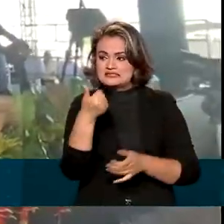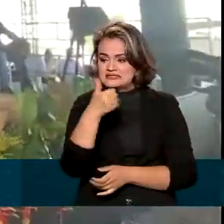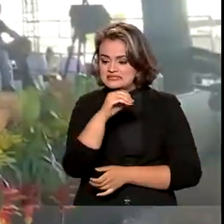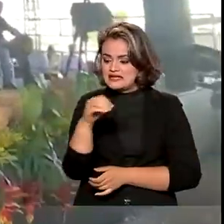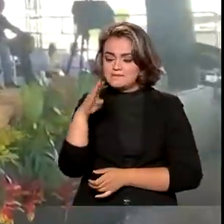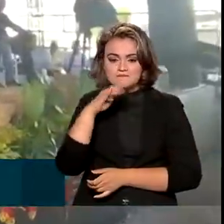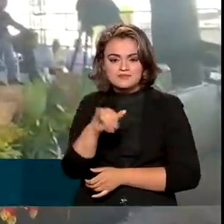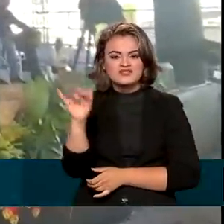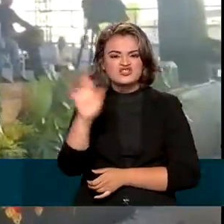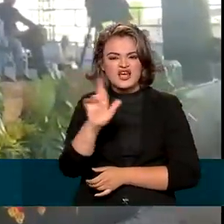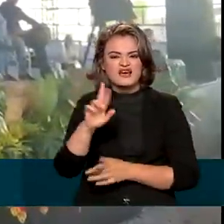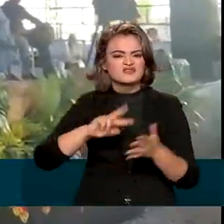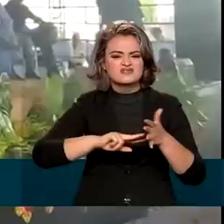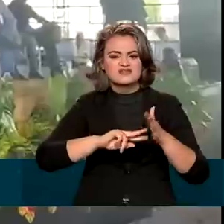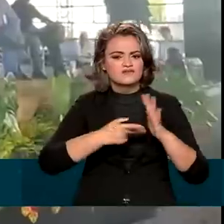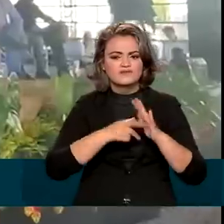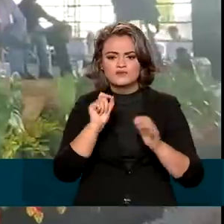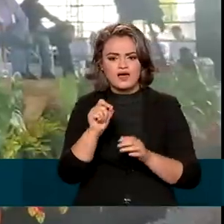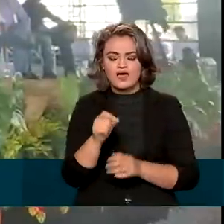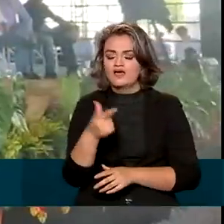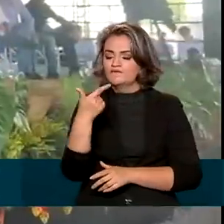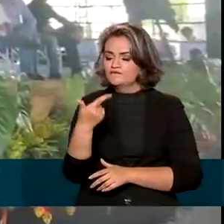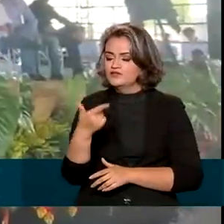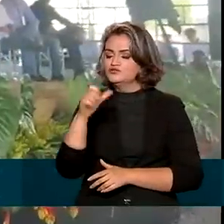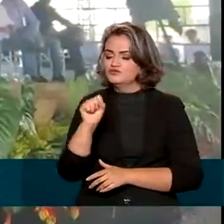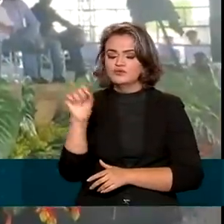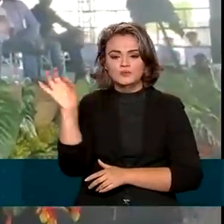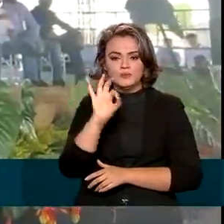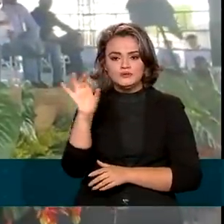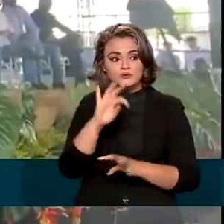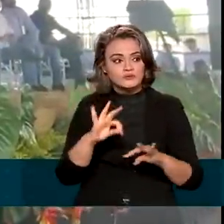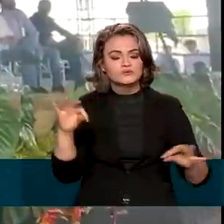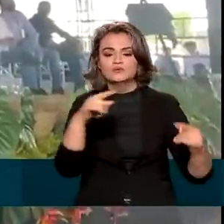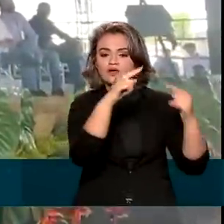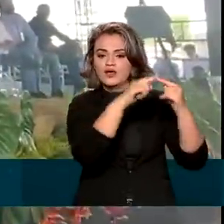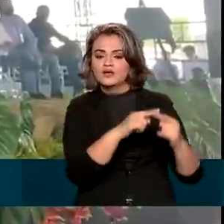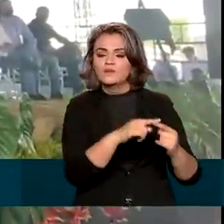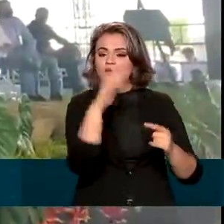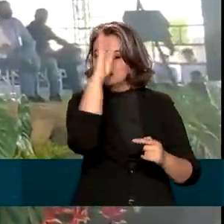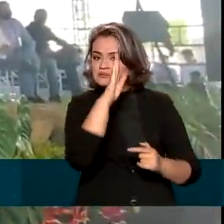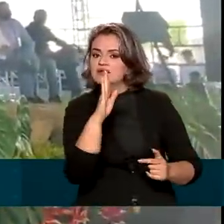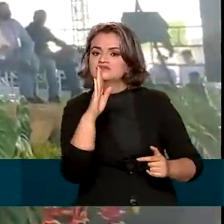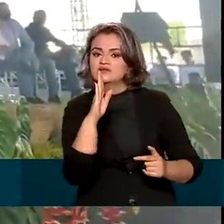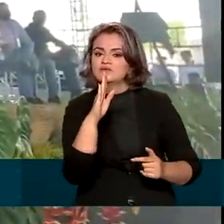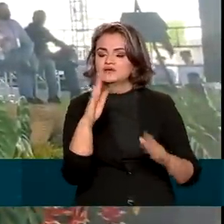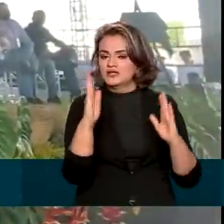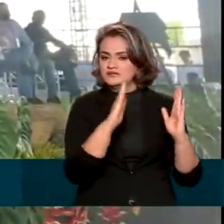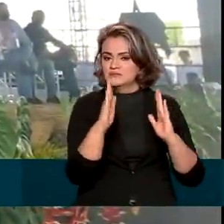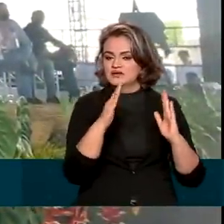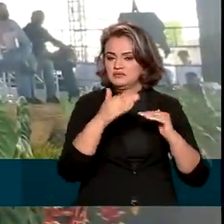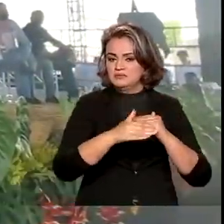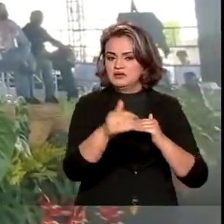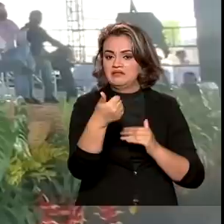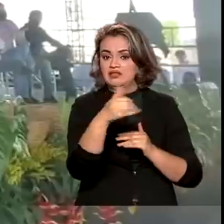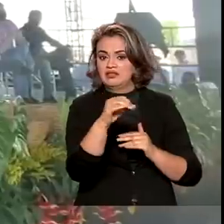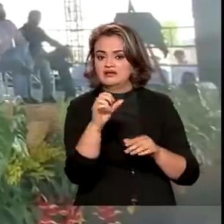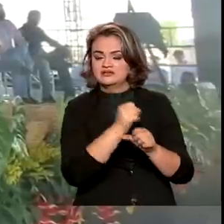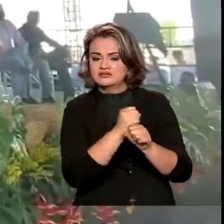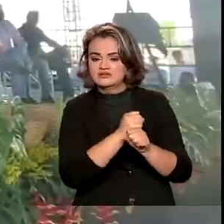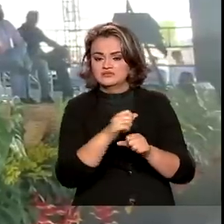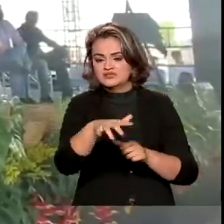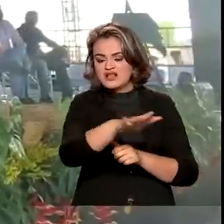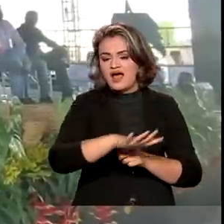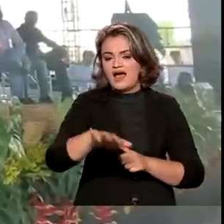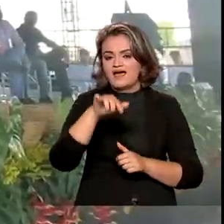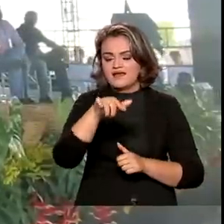correspondem a 28% de tudo que será aplicado no Brasil nesses próximos 10 anos no